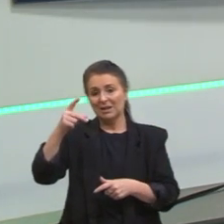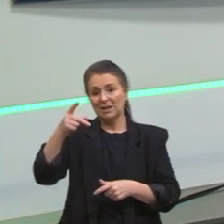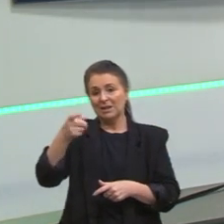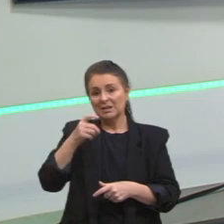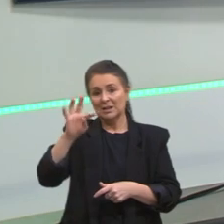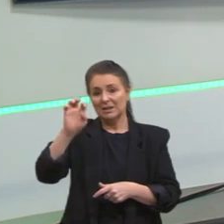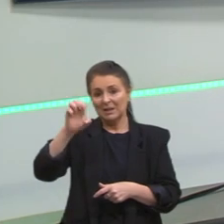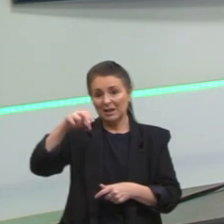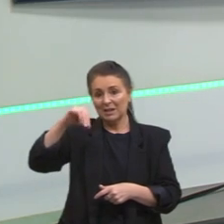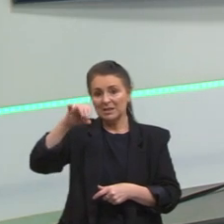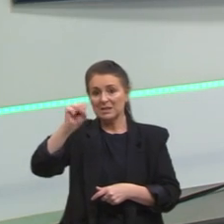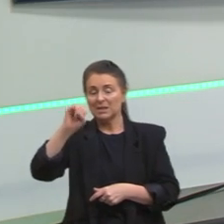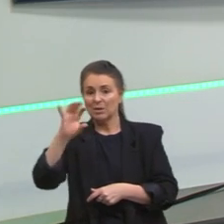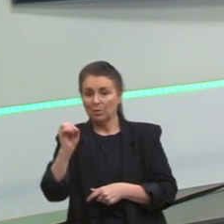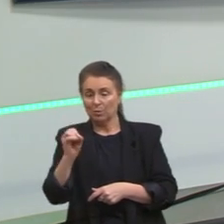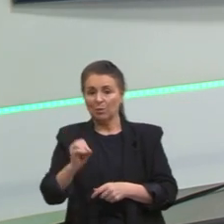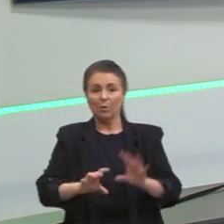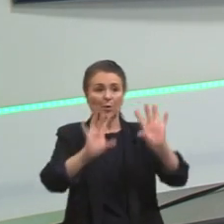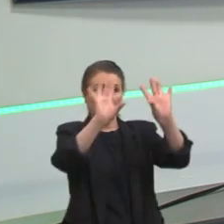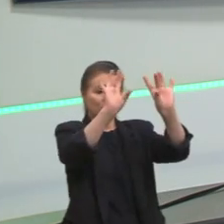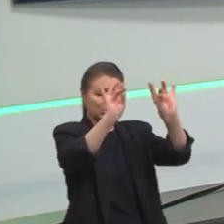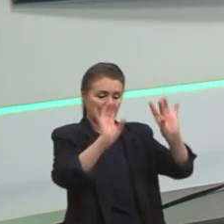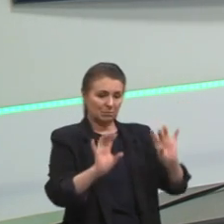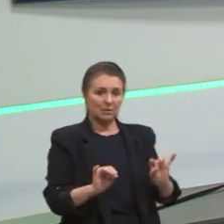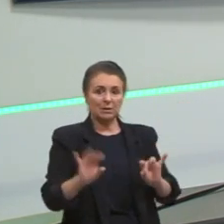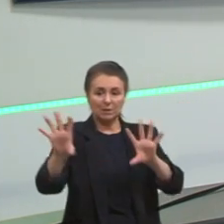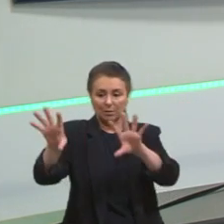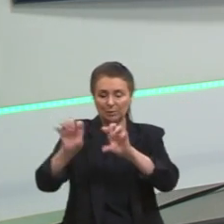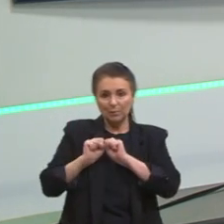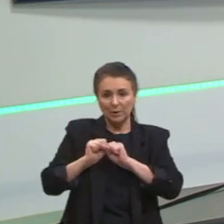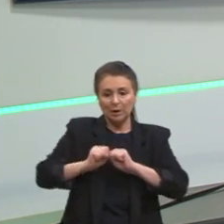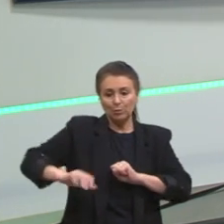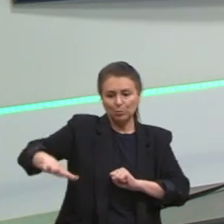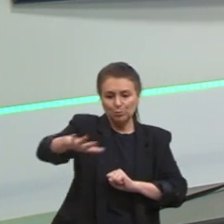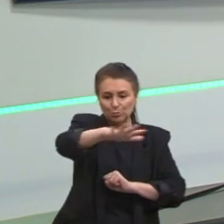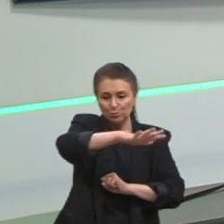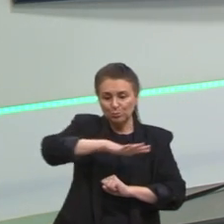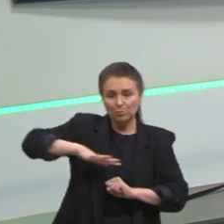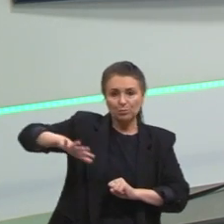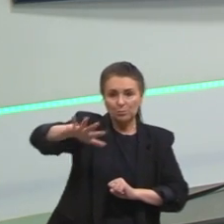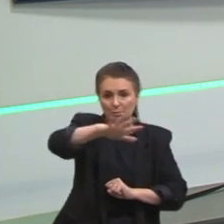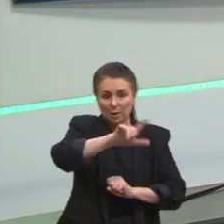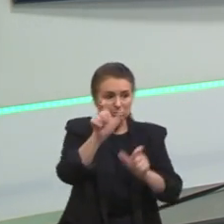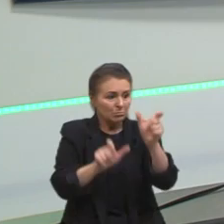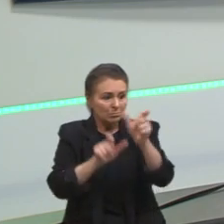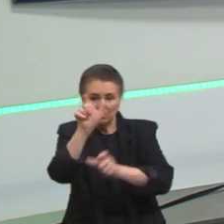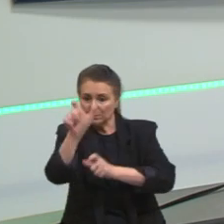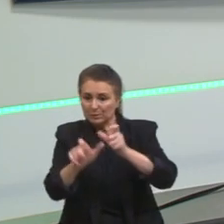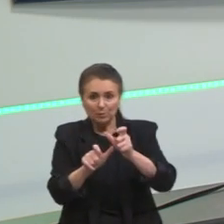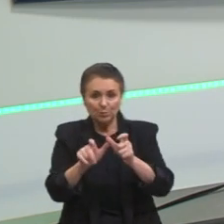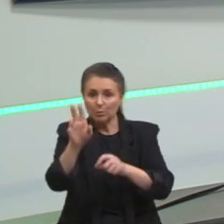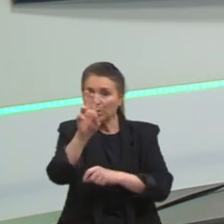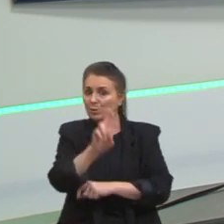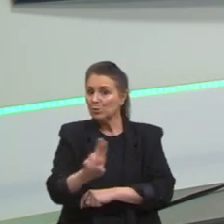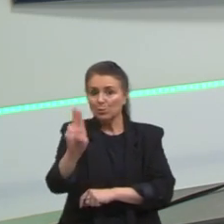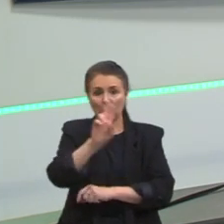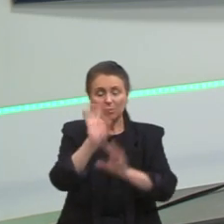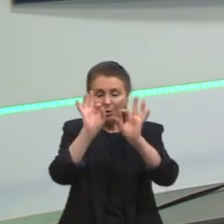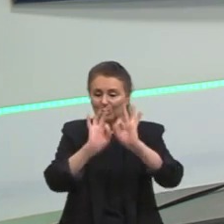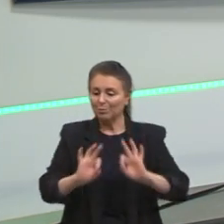cartaz lambi, ele se apropria de um espaço que está ali, que já existe, que o espaço público, para